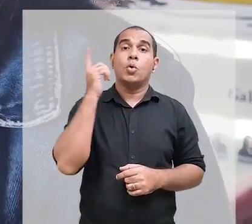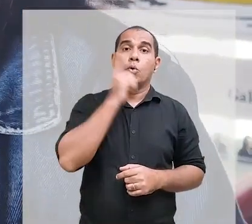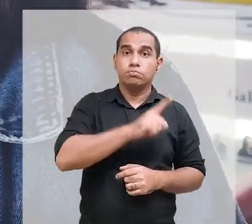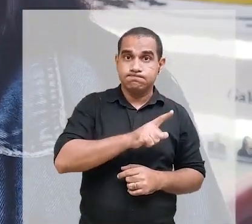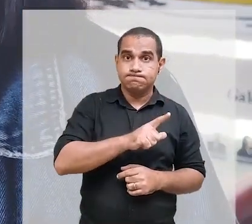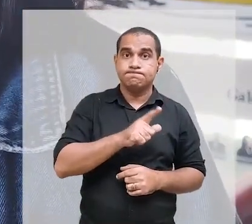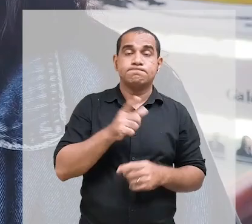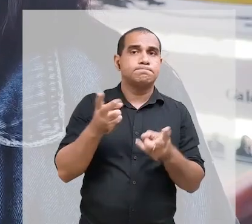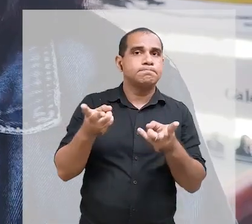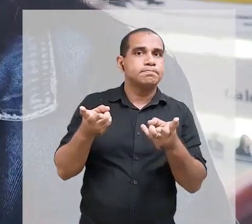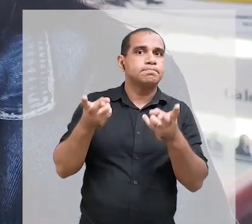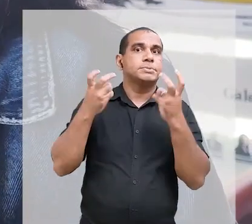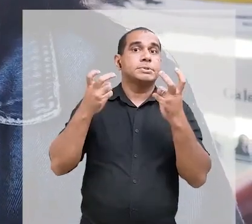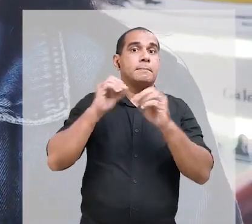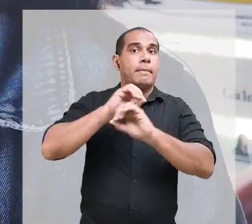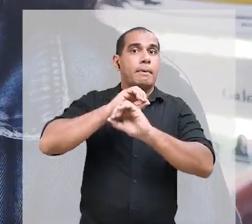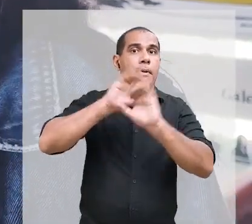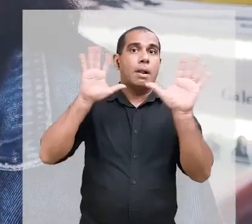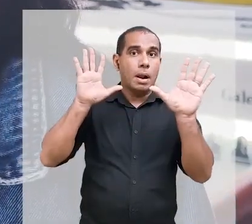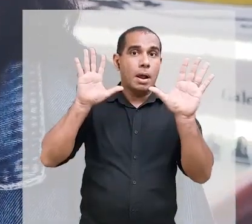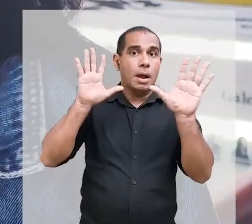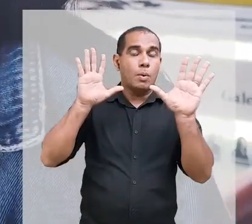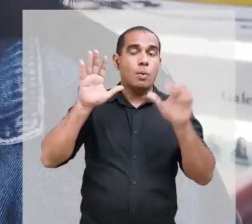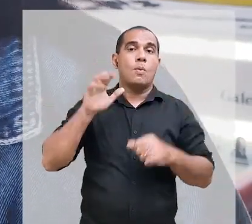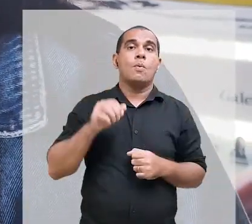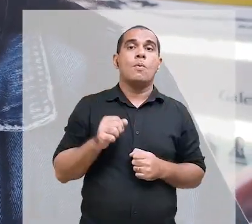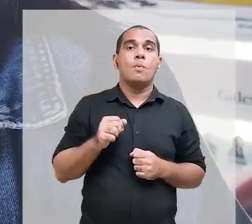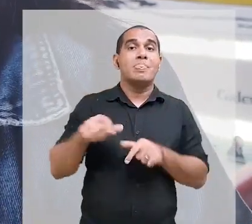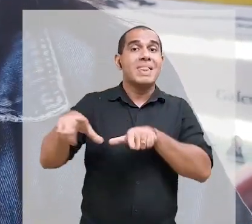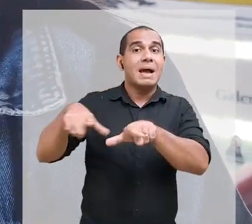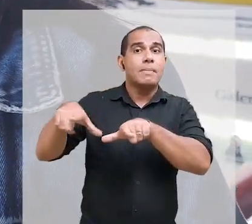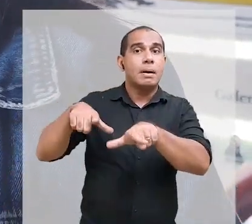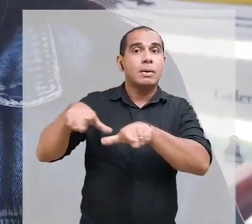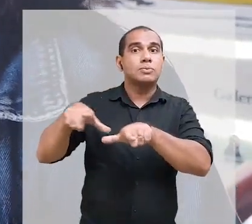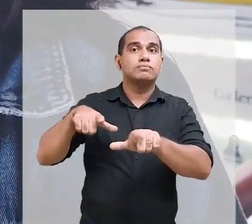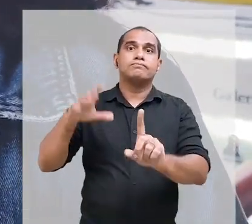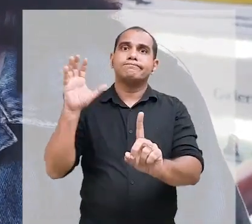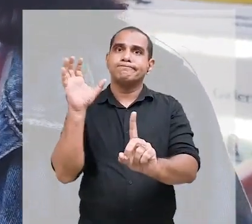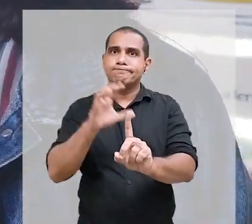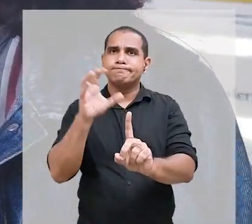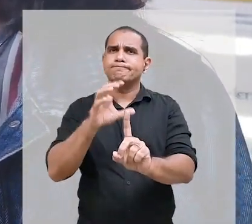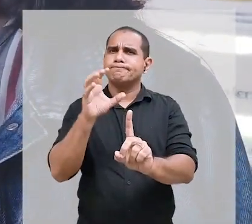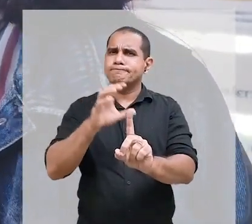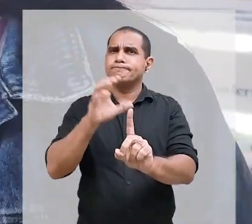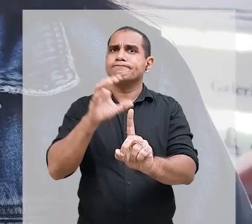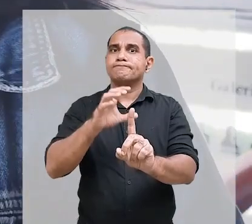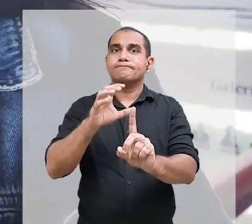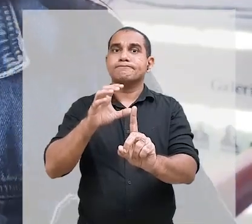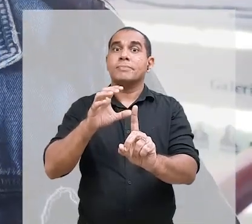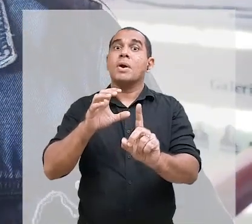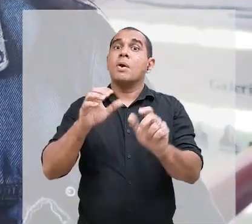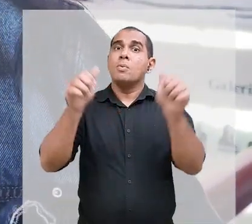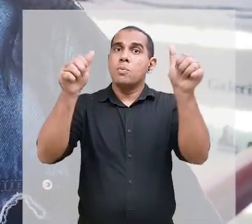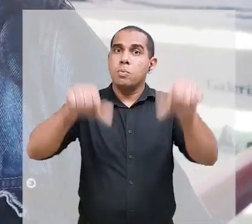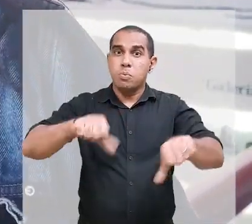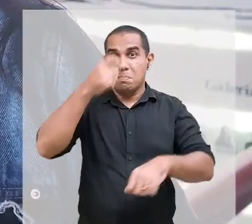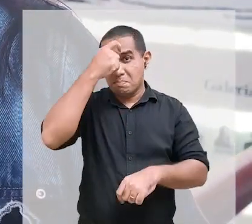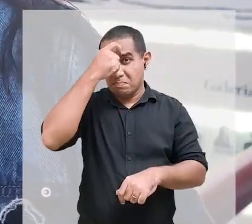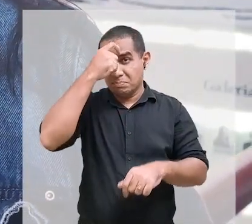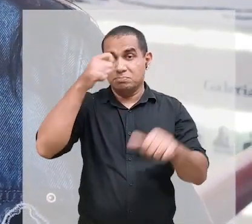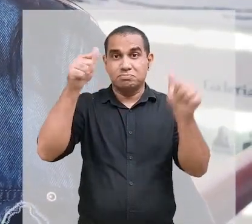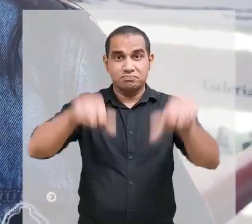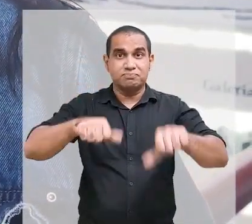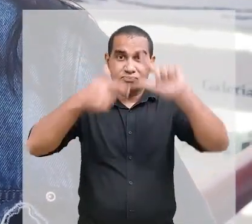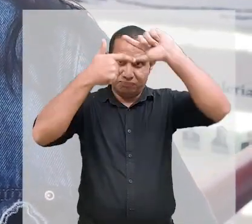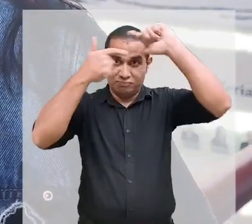eles consigam compreender ou perceber o trabalho como um fator de adoecimento